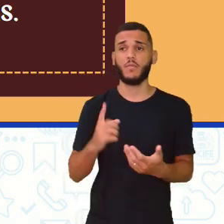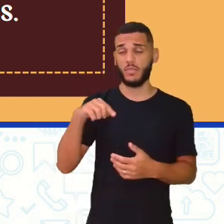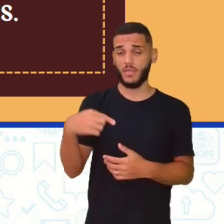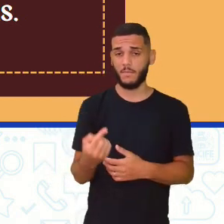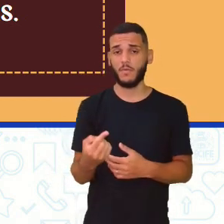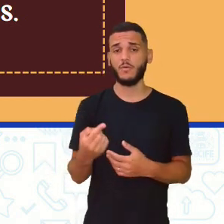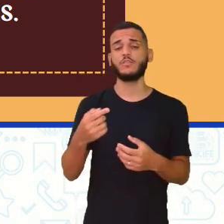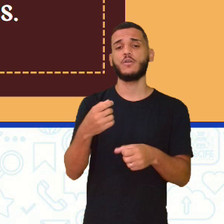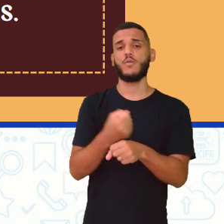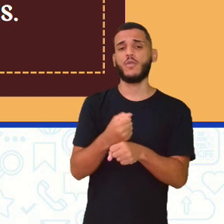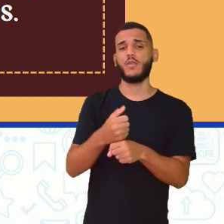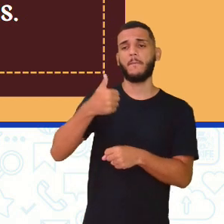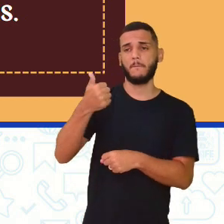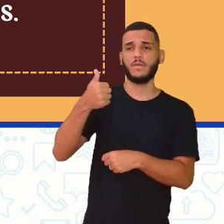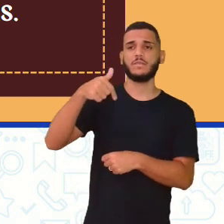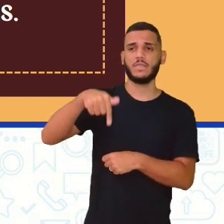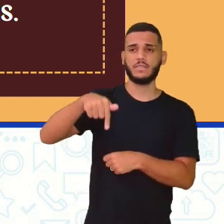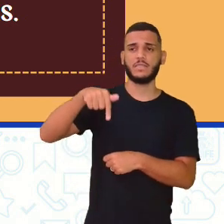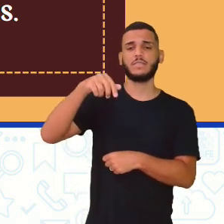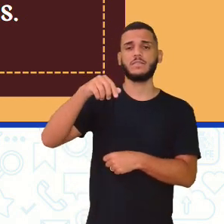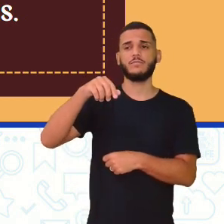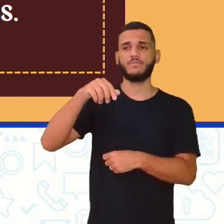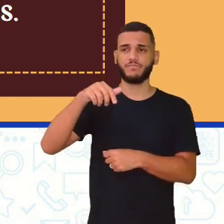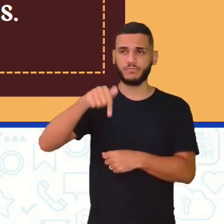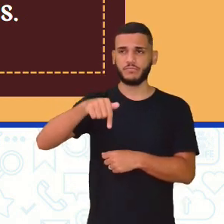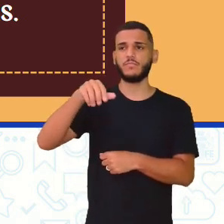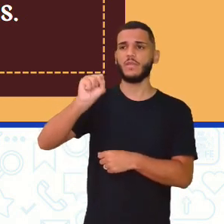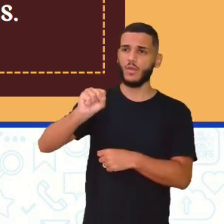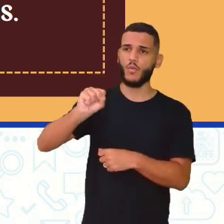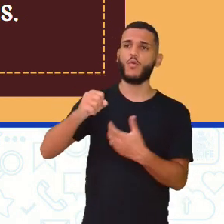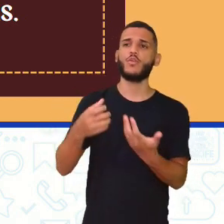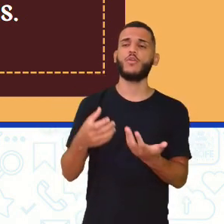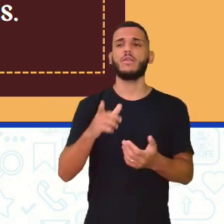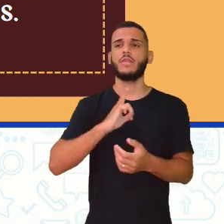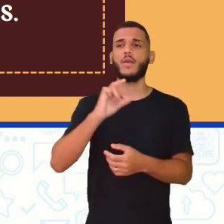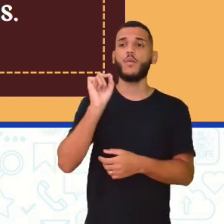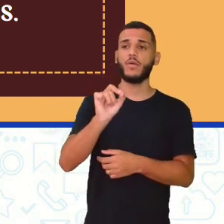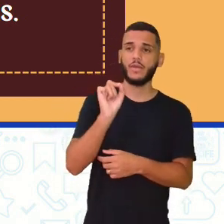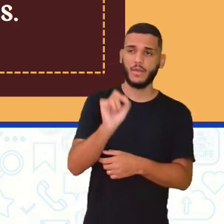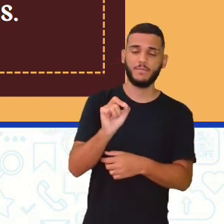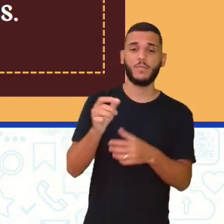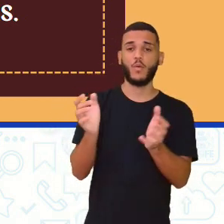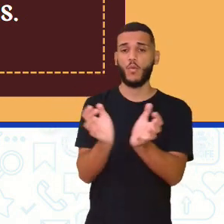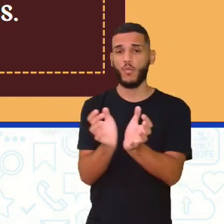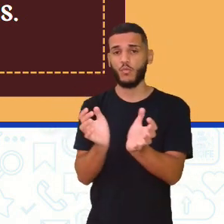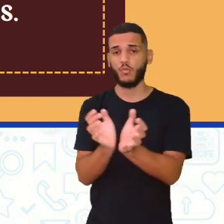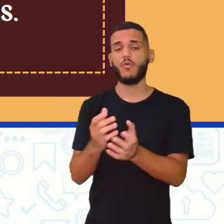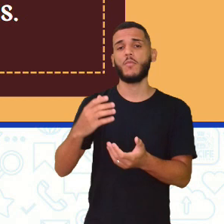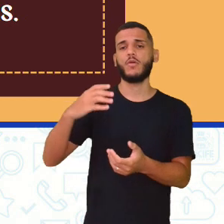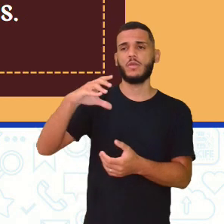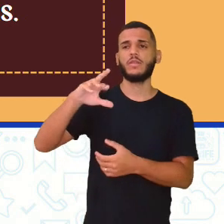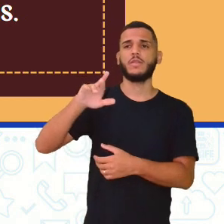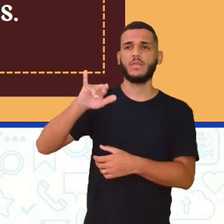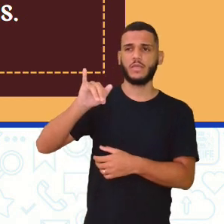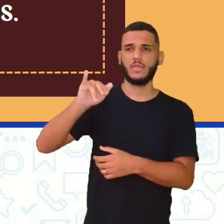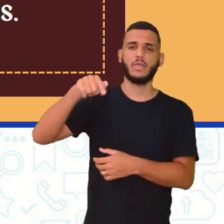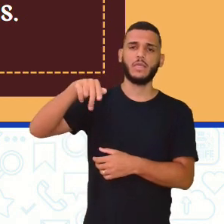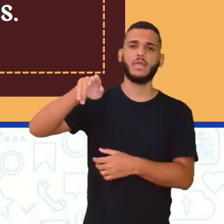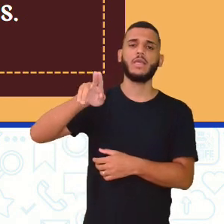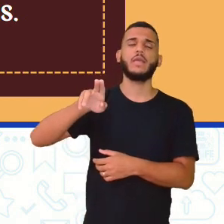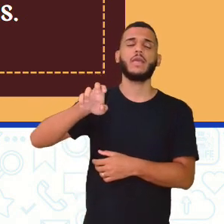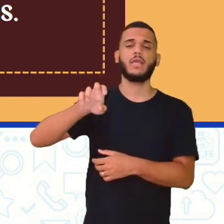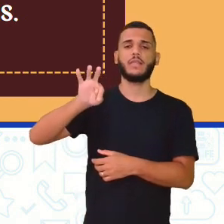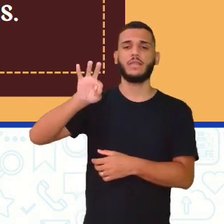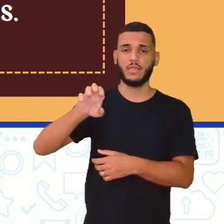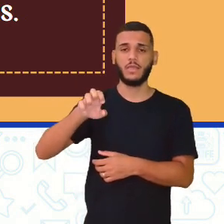1788, ou seja, 33 anos depois, o clube de críquete aí, de Mary Lebon,